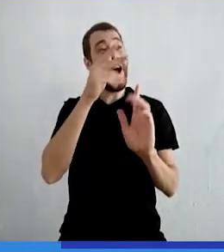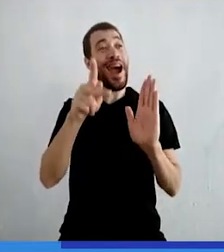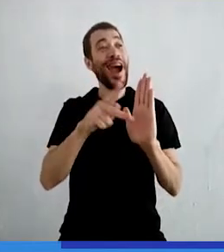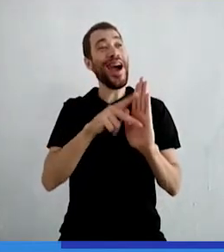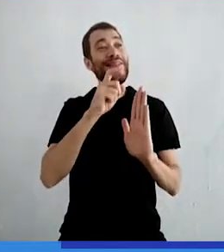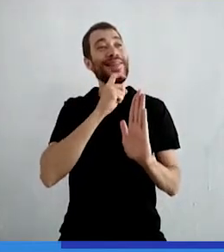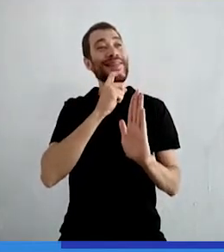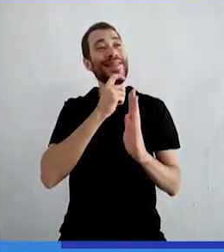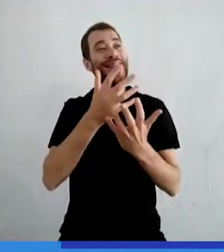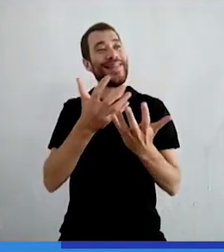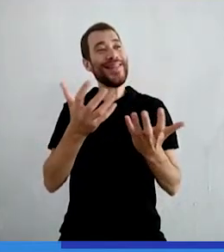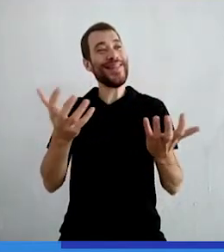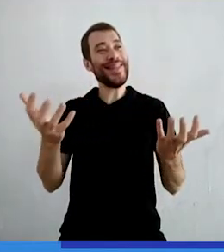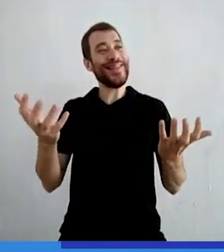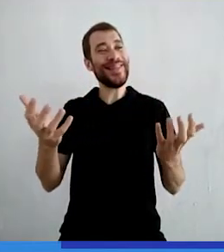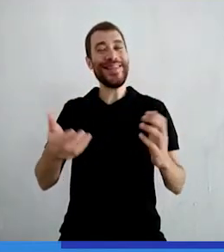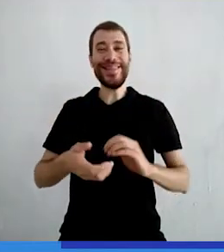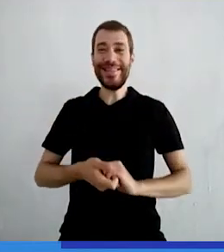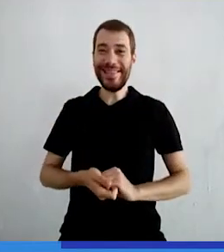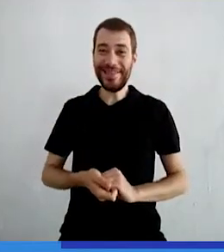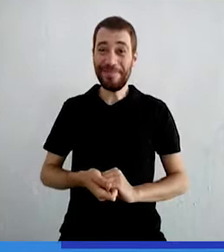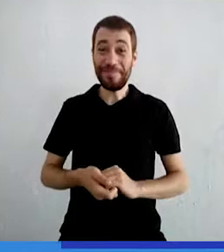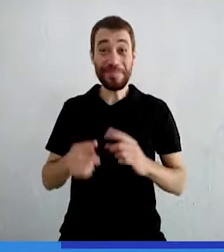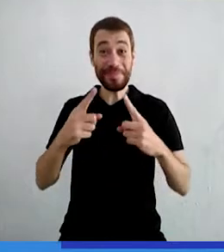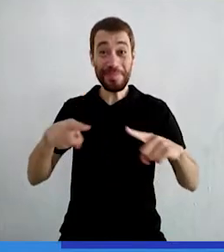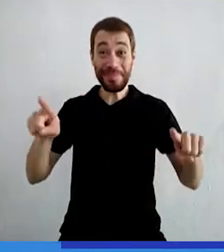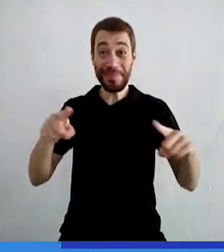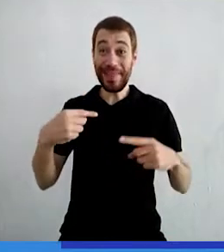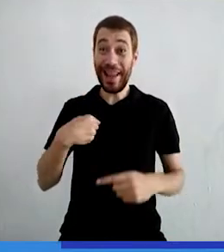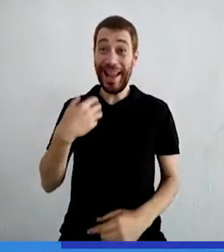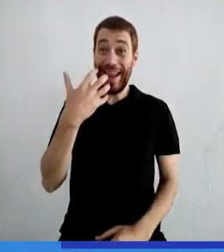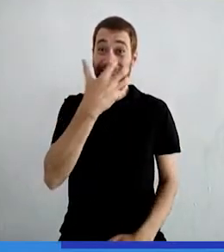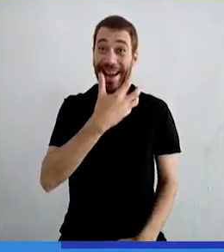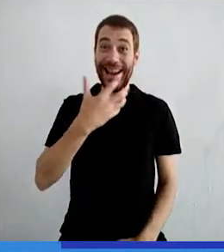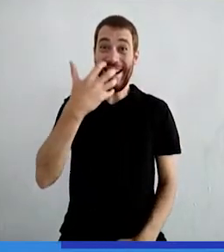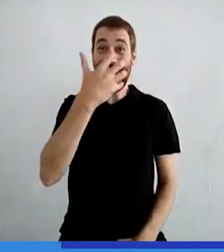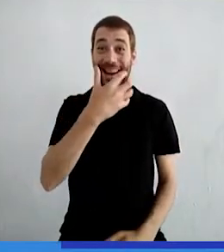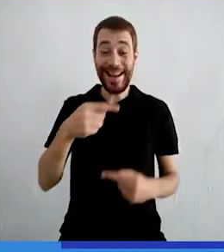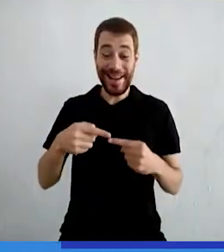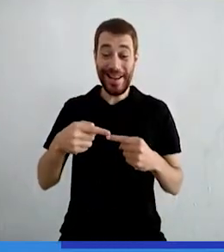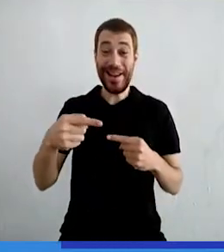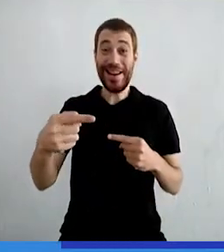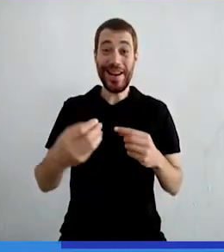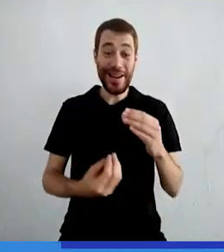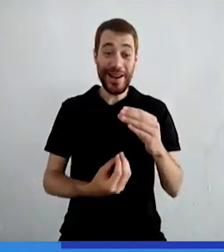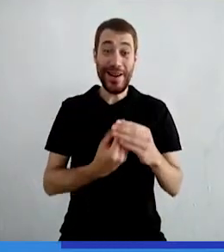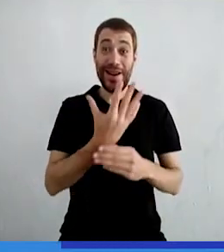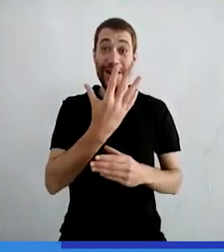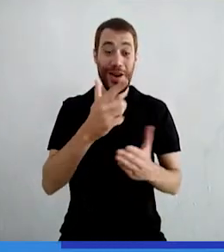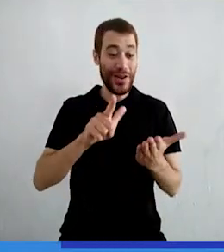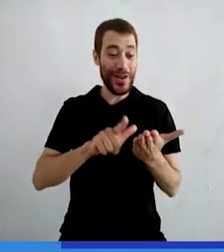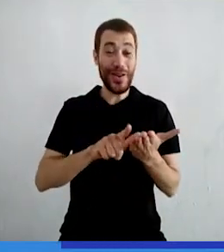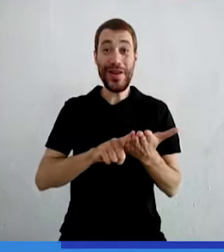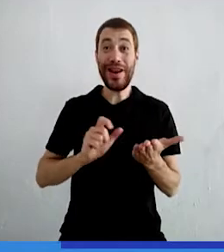campo é o alecrim Enquanto eu cantei, surgiu um desenho